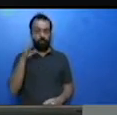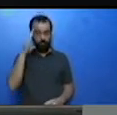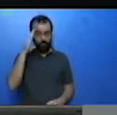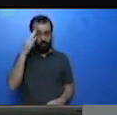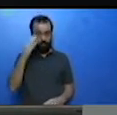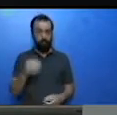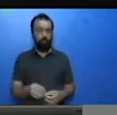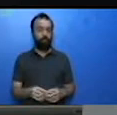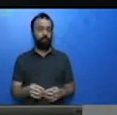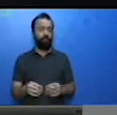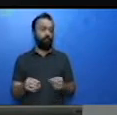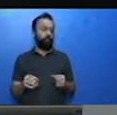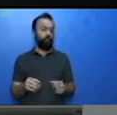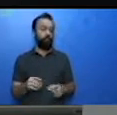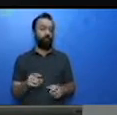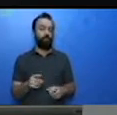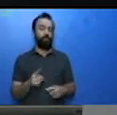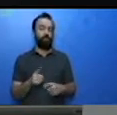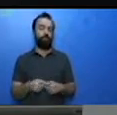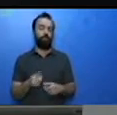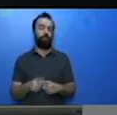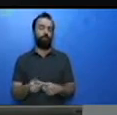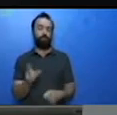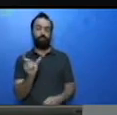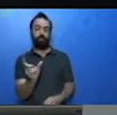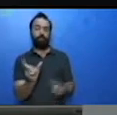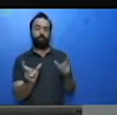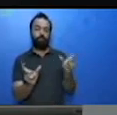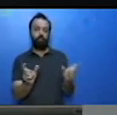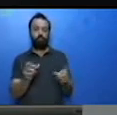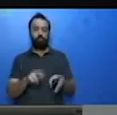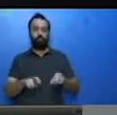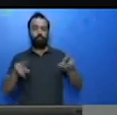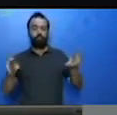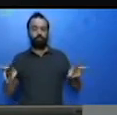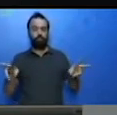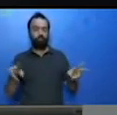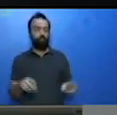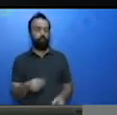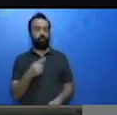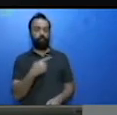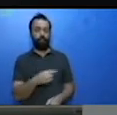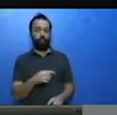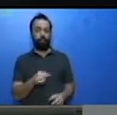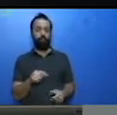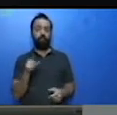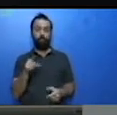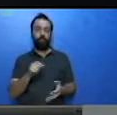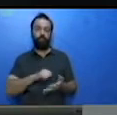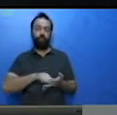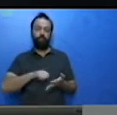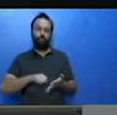Vamos lá, reescreva excluindo os trechos destacados em preto. Já deixamos em